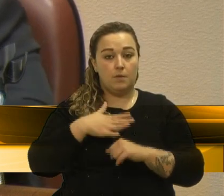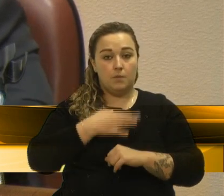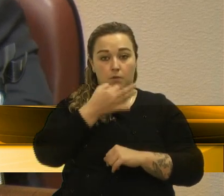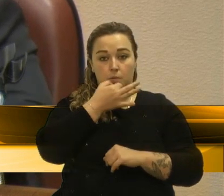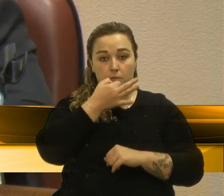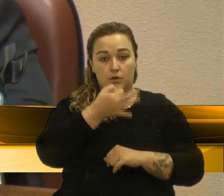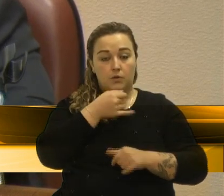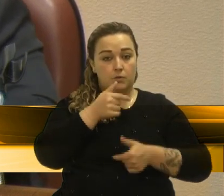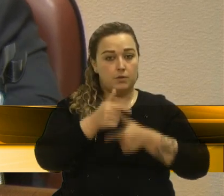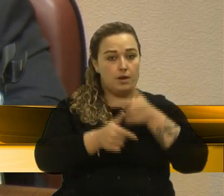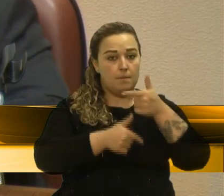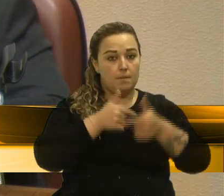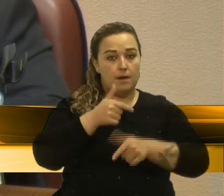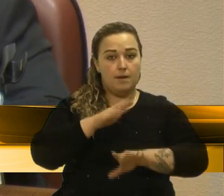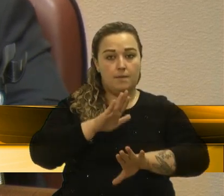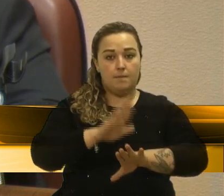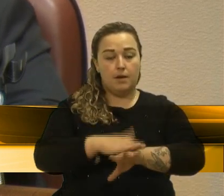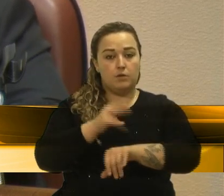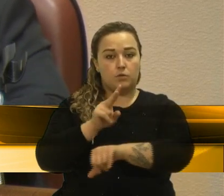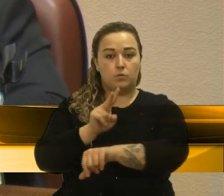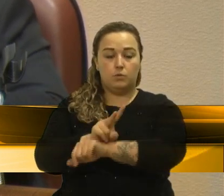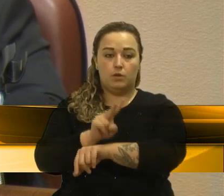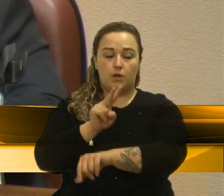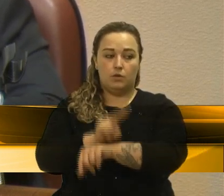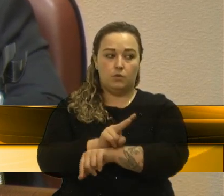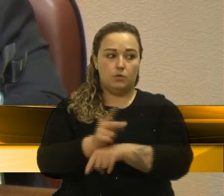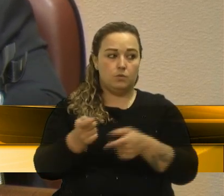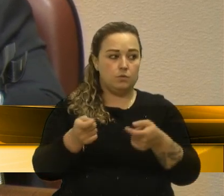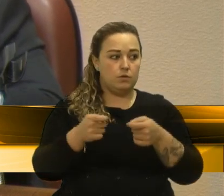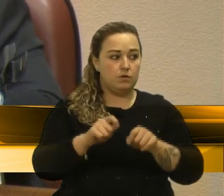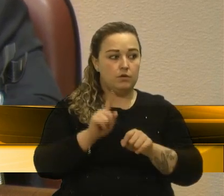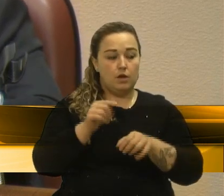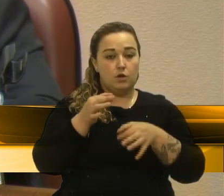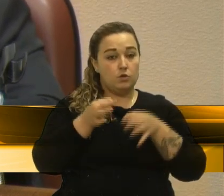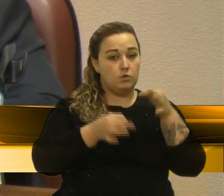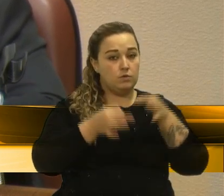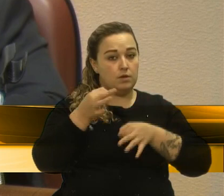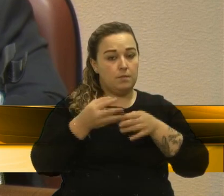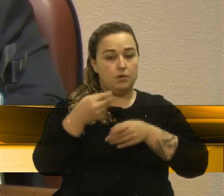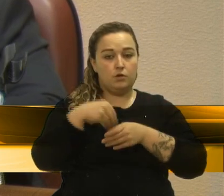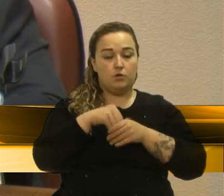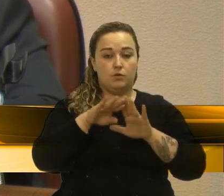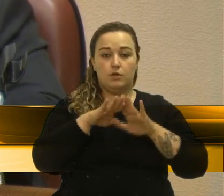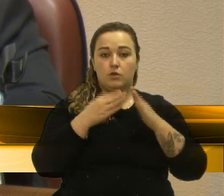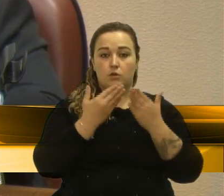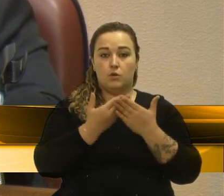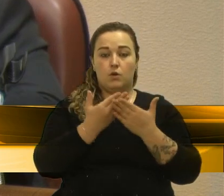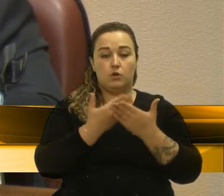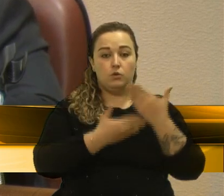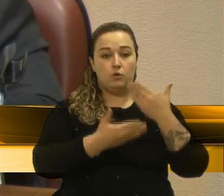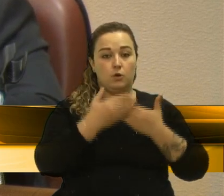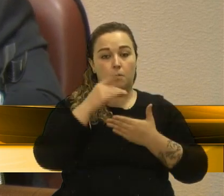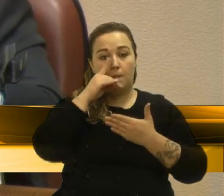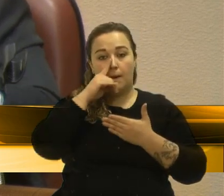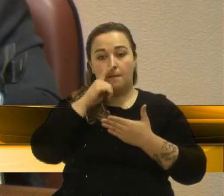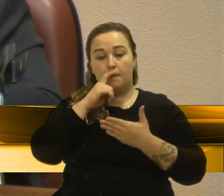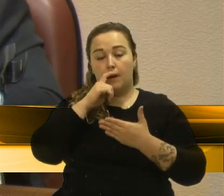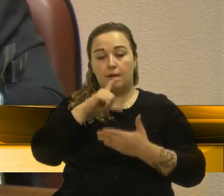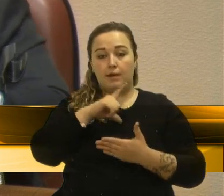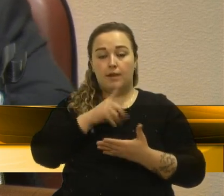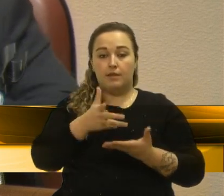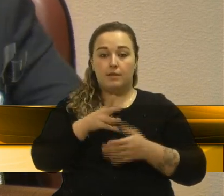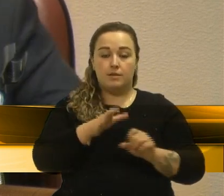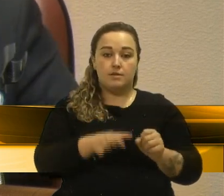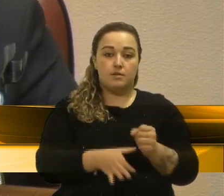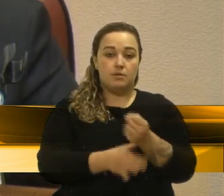trabalho mais preventivo possível, que é justamente as escolas, onde todo pai gostaria de ter segurança